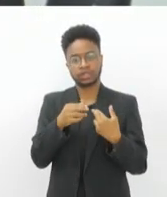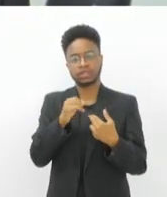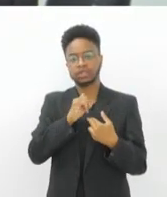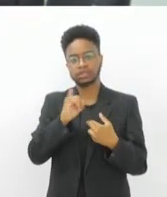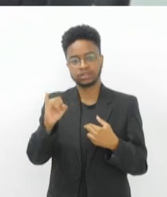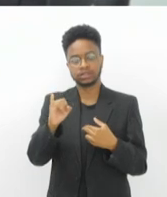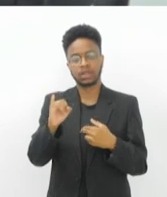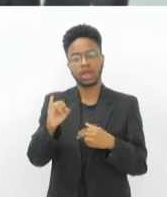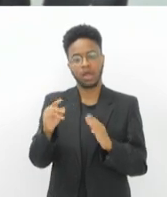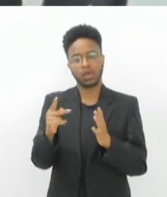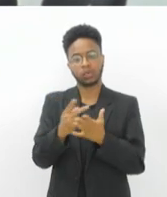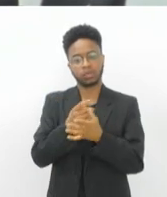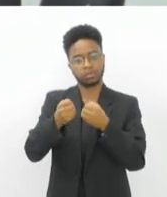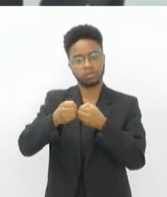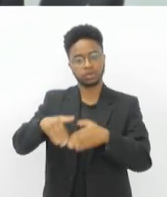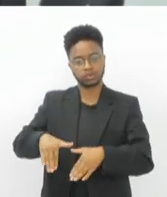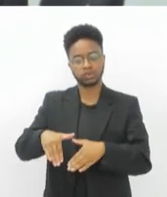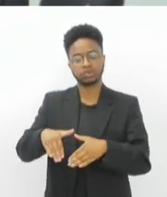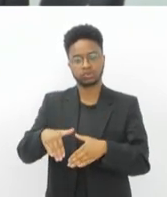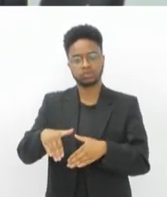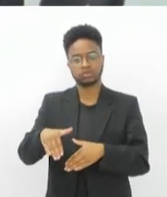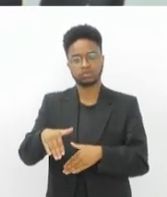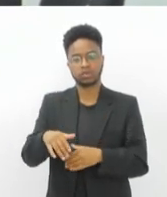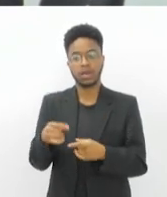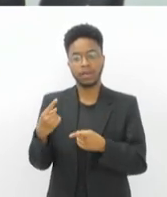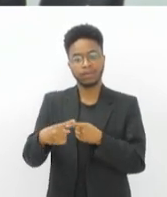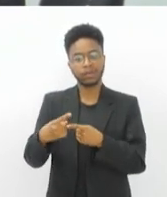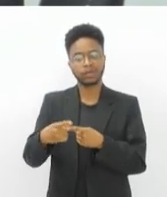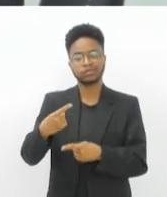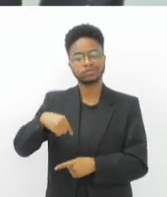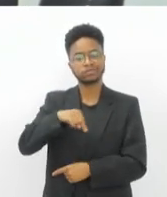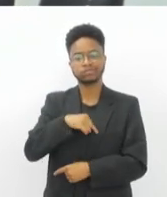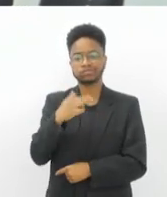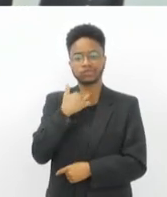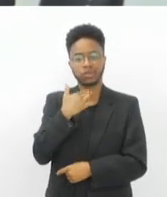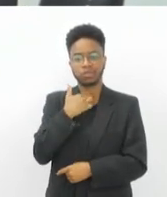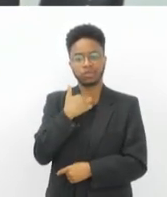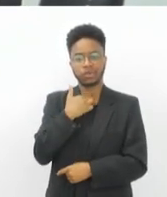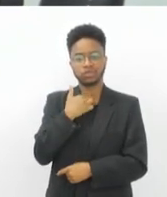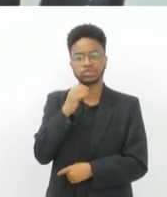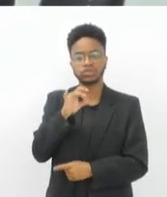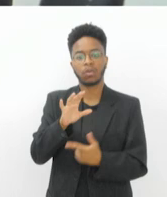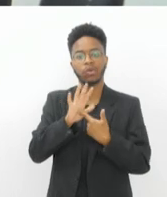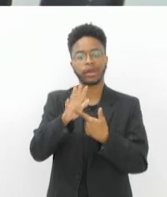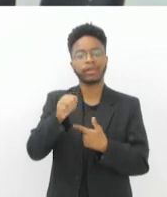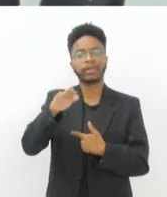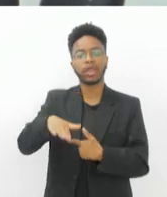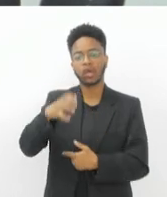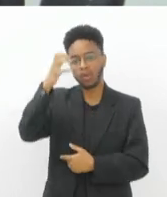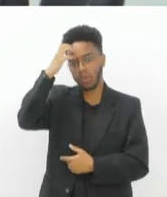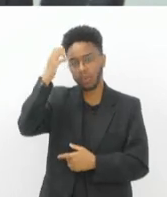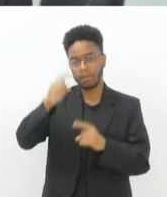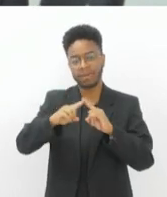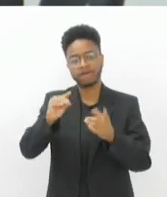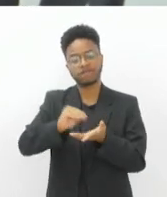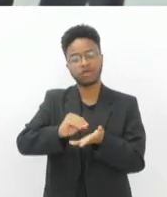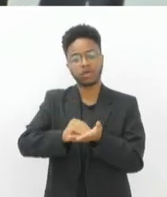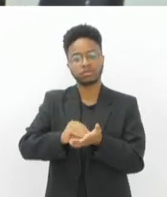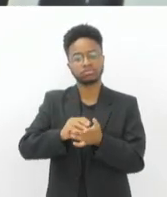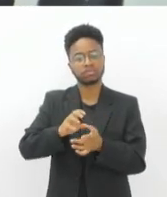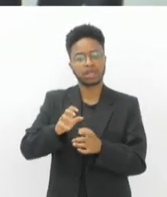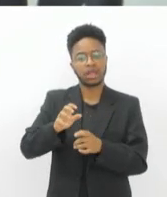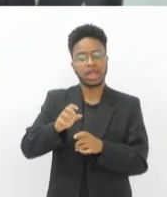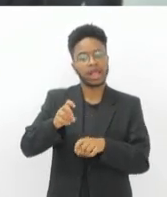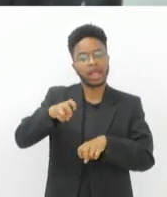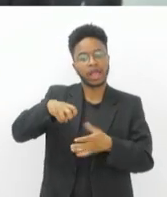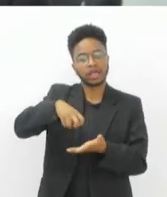ao horário todo esse prejuízo, porque a gente não pode simplesmente apontar os acusados e não ter nenhuma punição para eles, porque senão daqui a